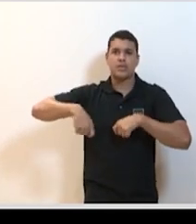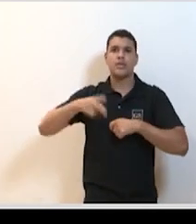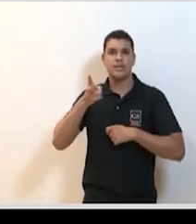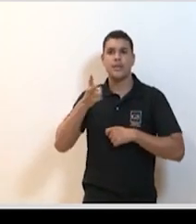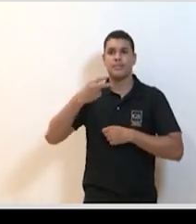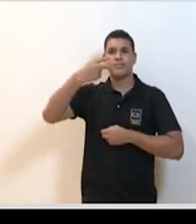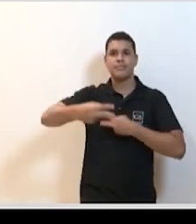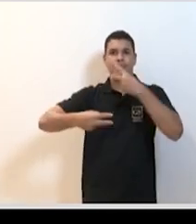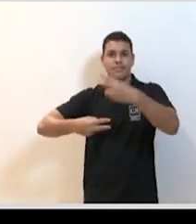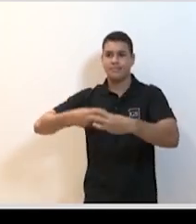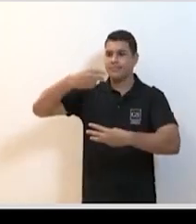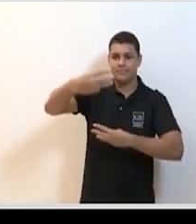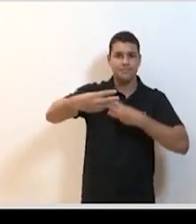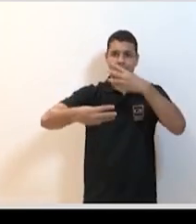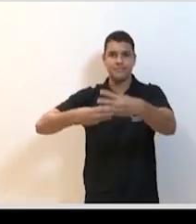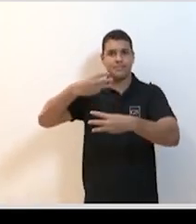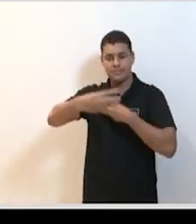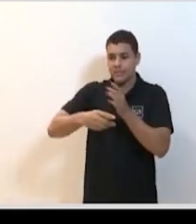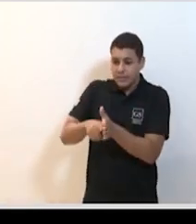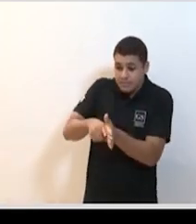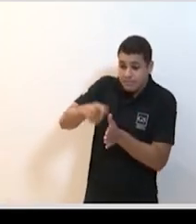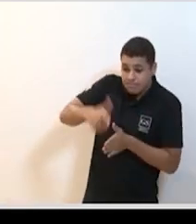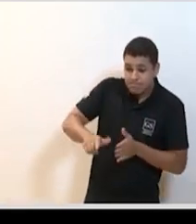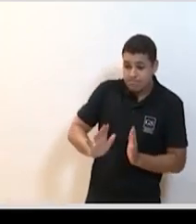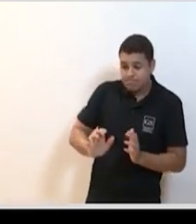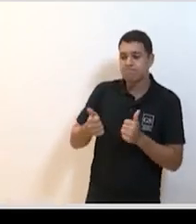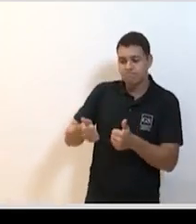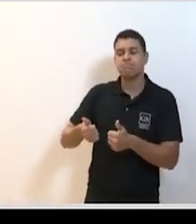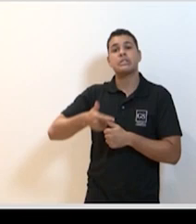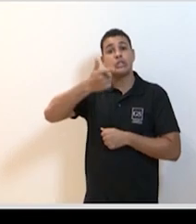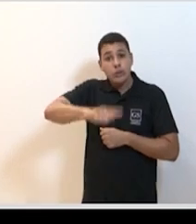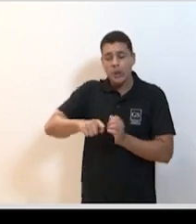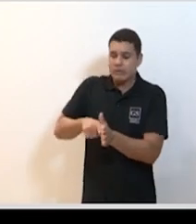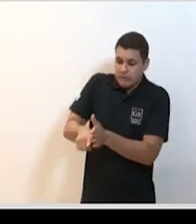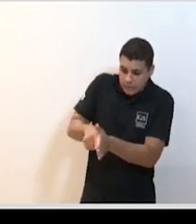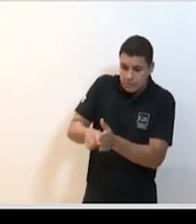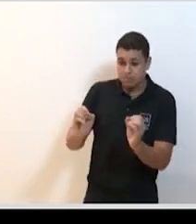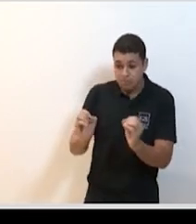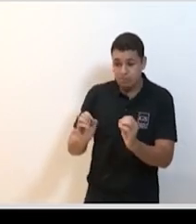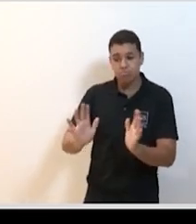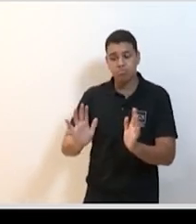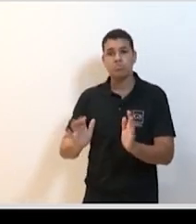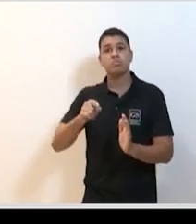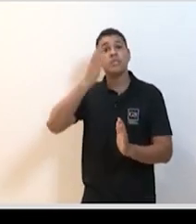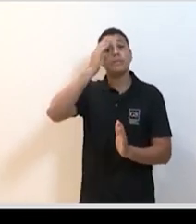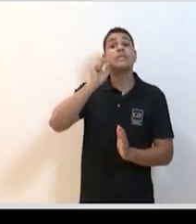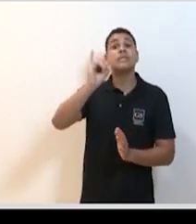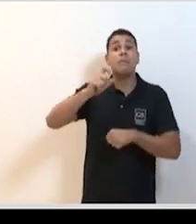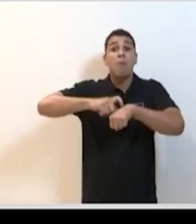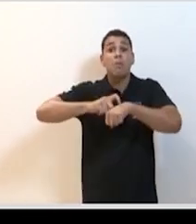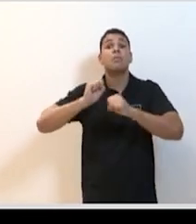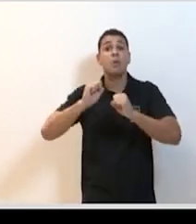e testando muito porque a gente precisa sempre perceber e identificar o momento em os números estão subindo de novo para